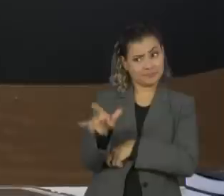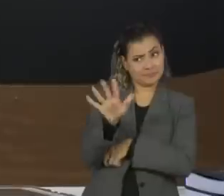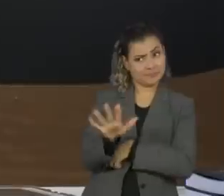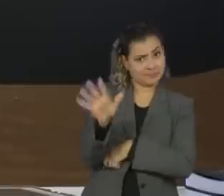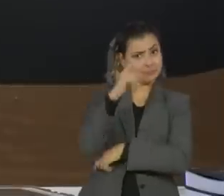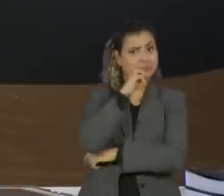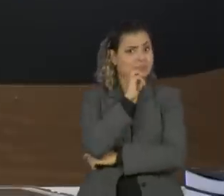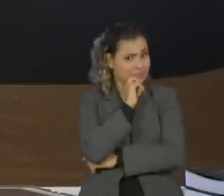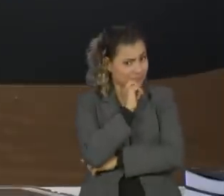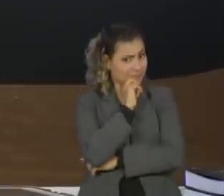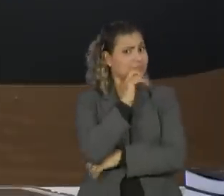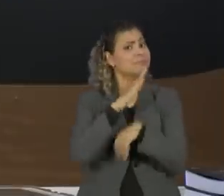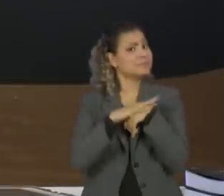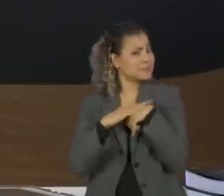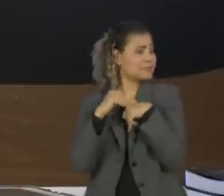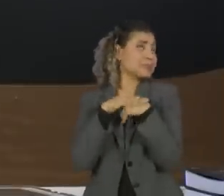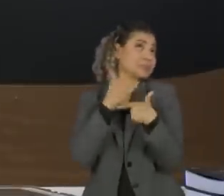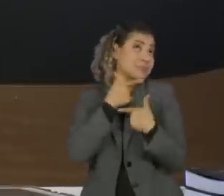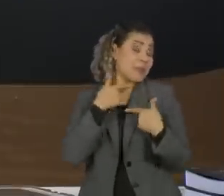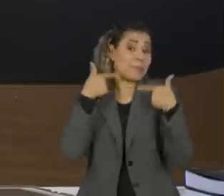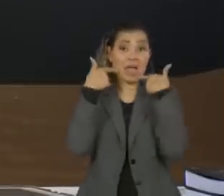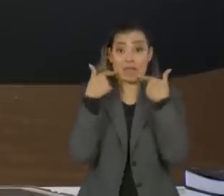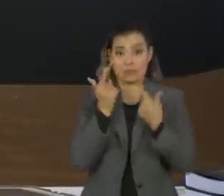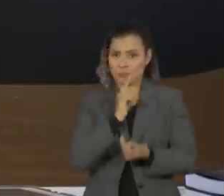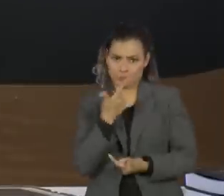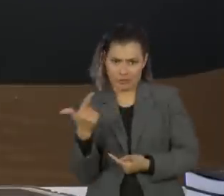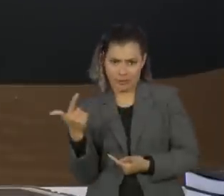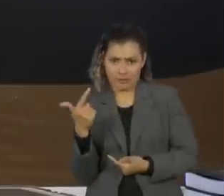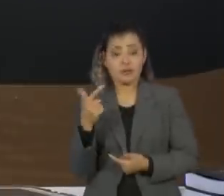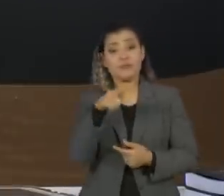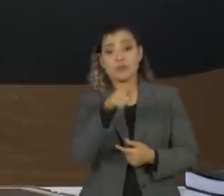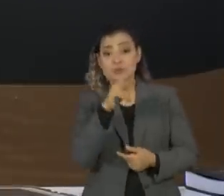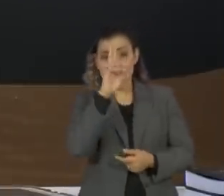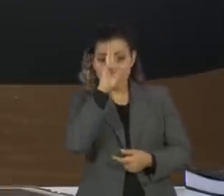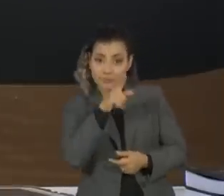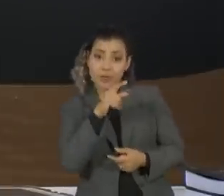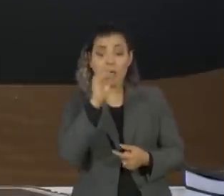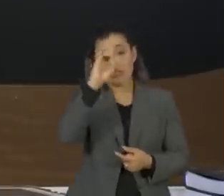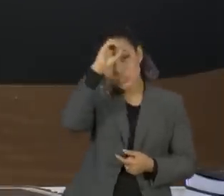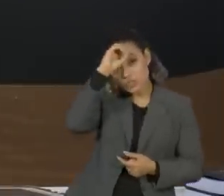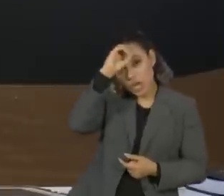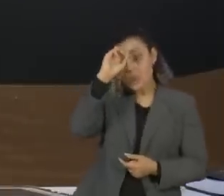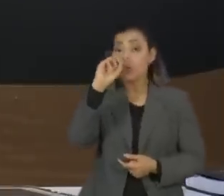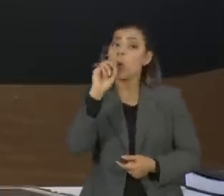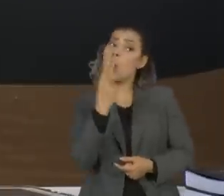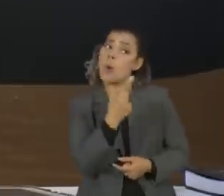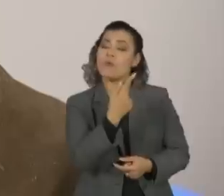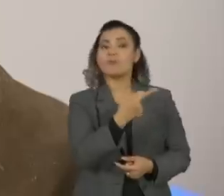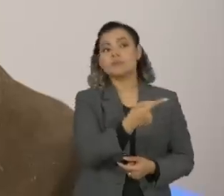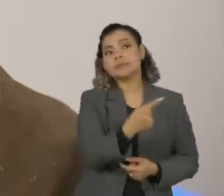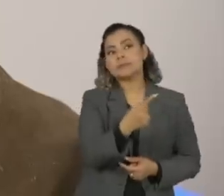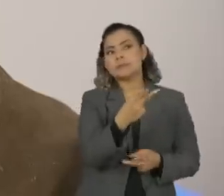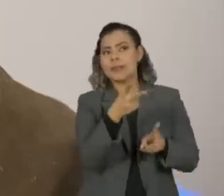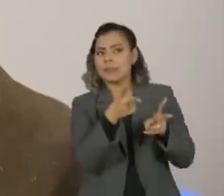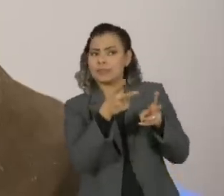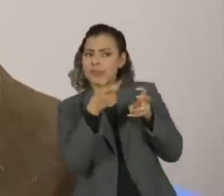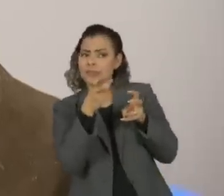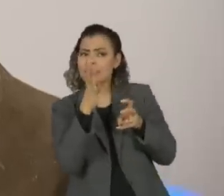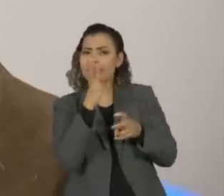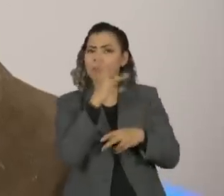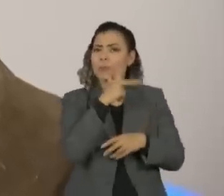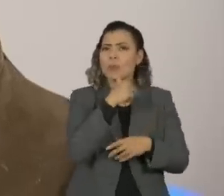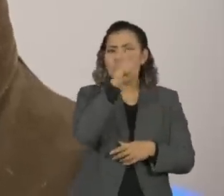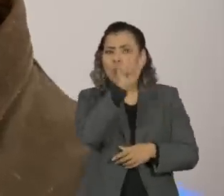o quão doce ele é. Você se enganou, você foi ingênuo, você demorou a perceber o que era o